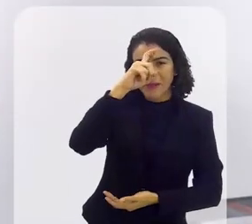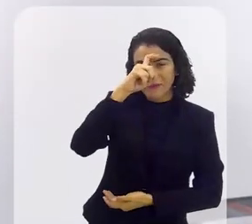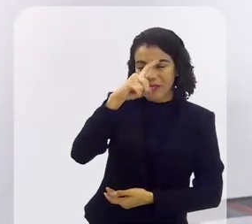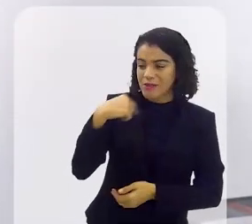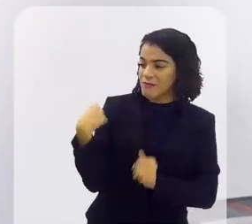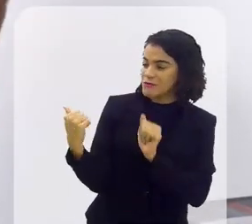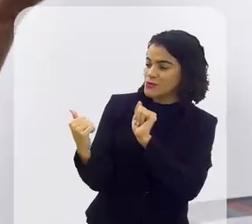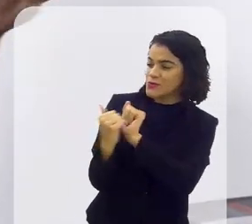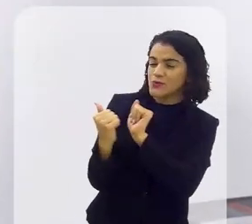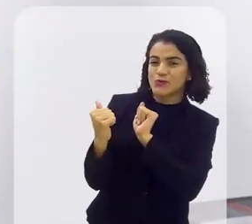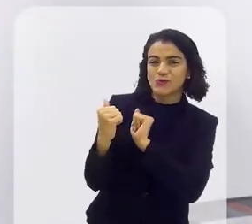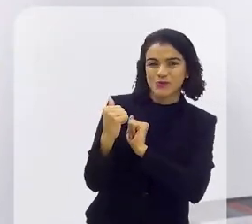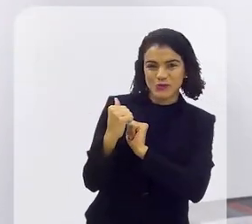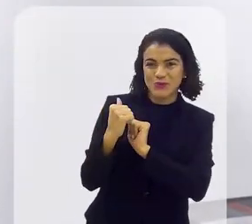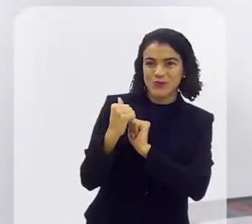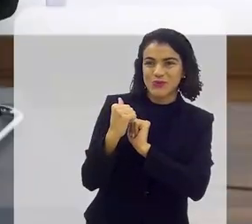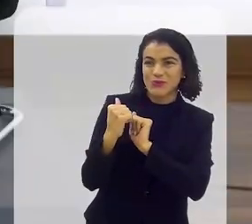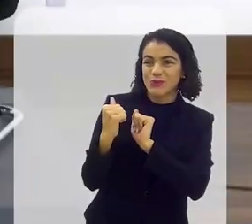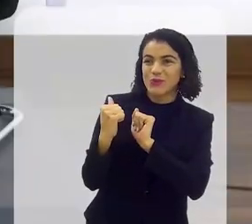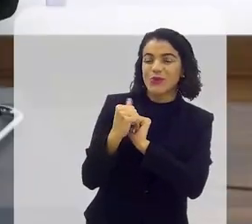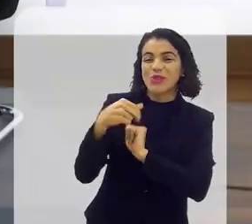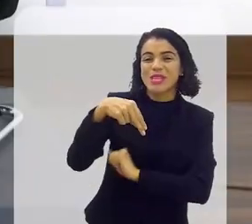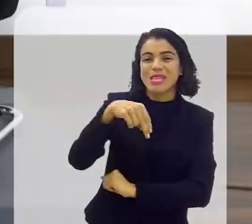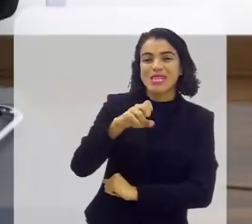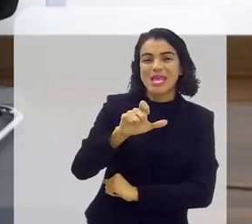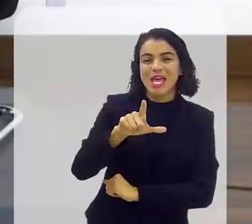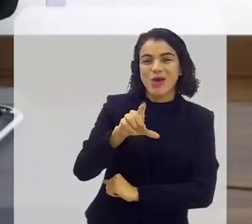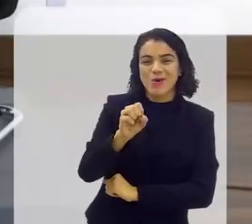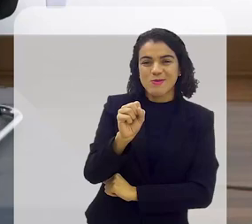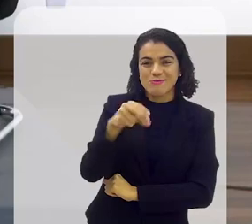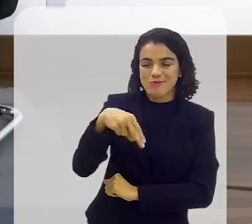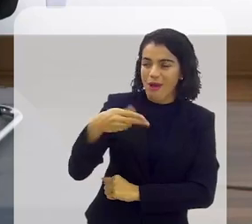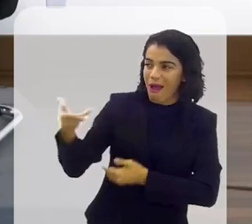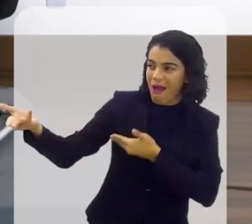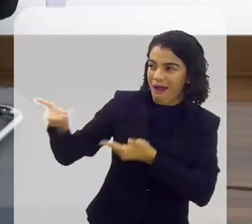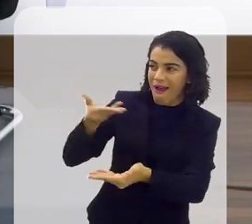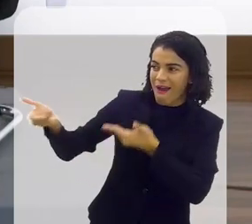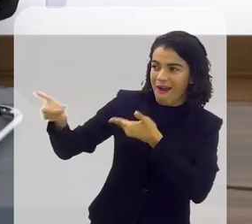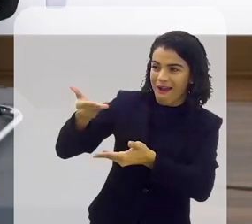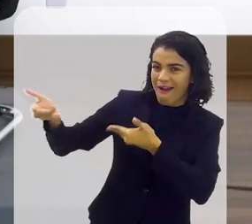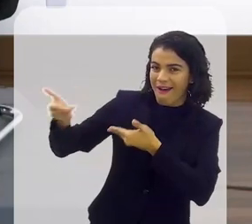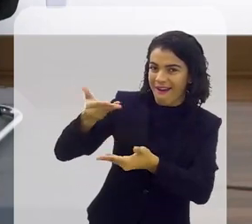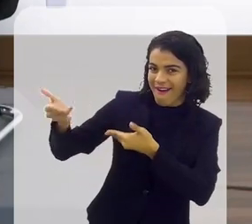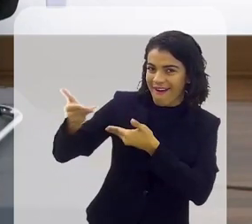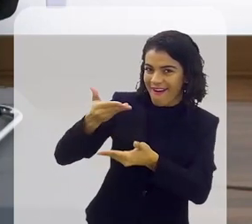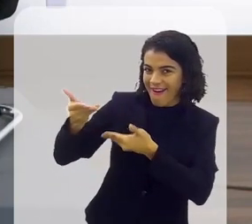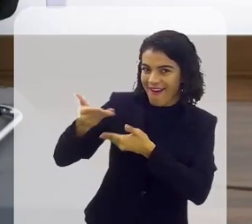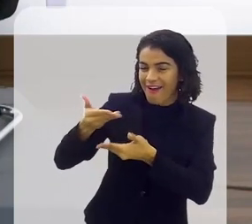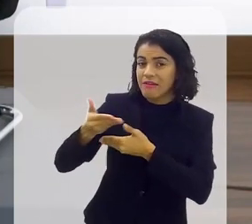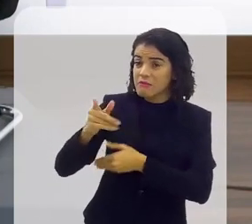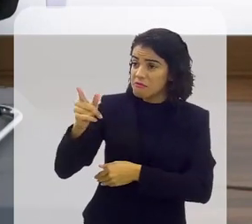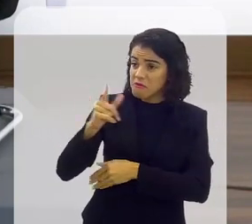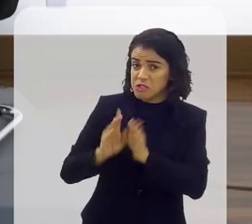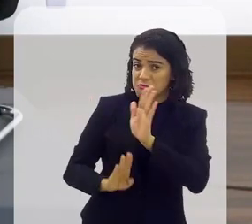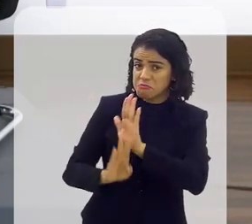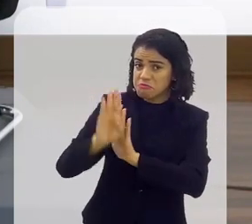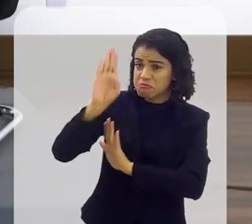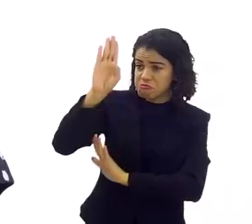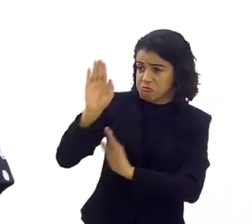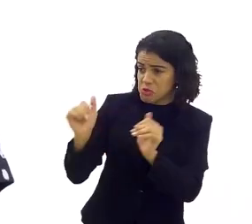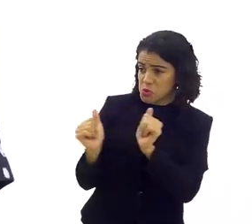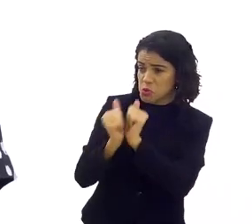eu estou no hospital mas estou ali eu e o Chico trocando trocando eu e o Nelson trocando quer dizer com isso